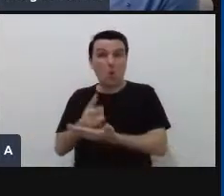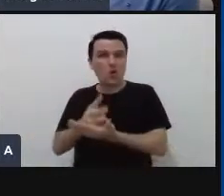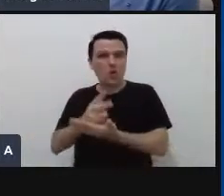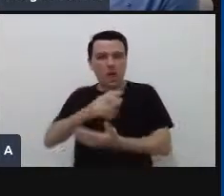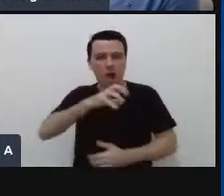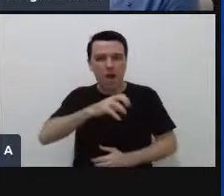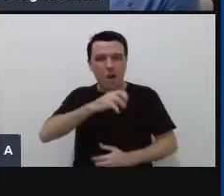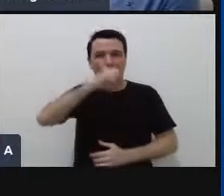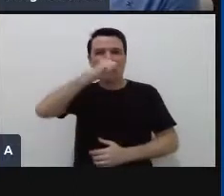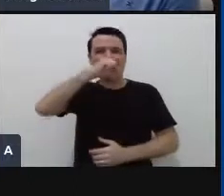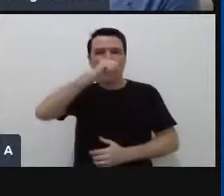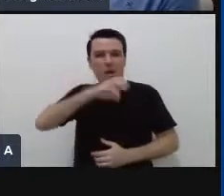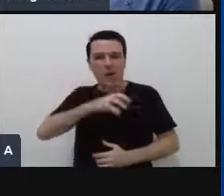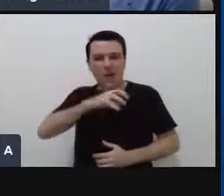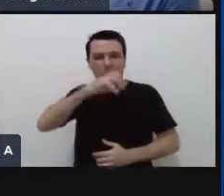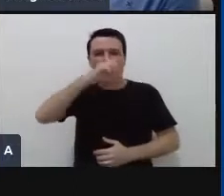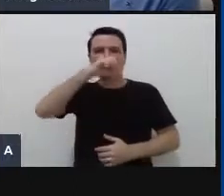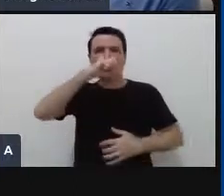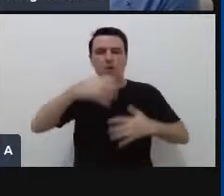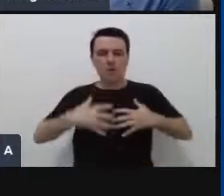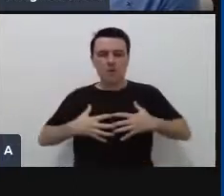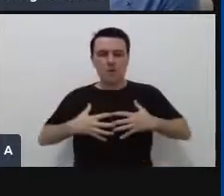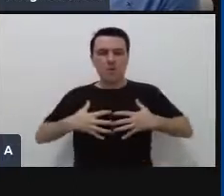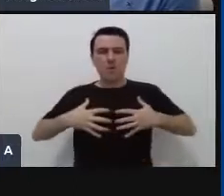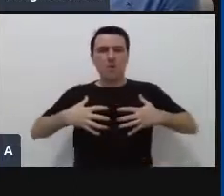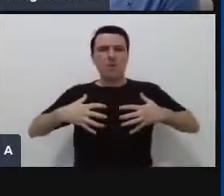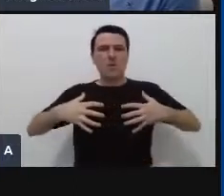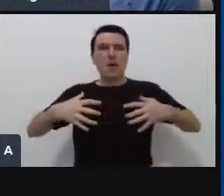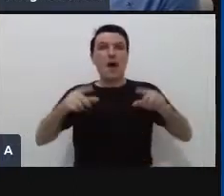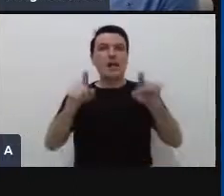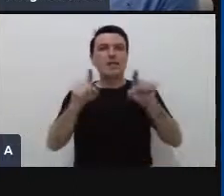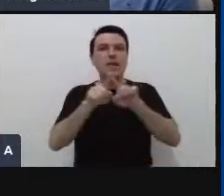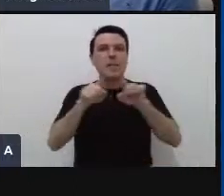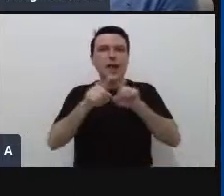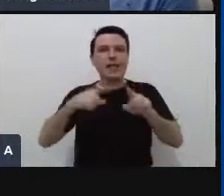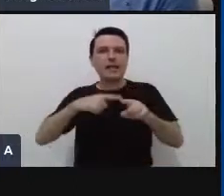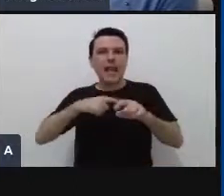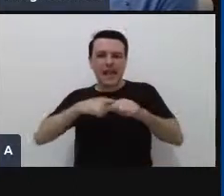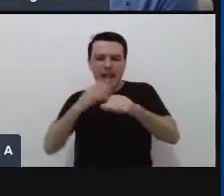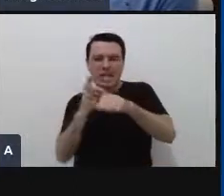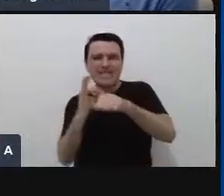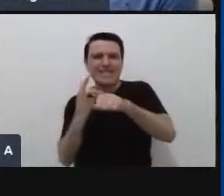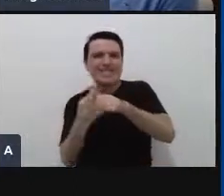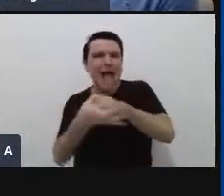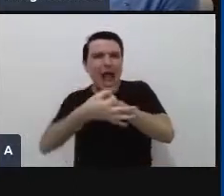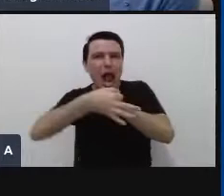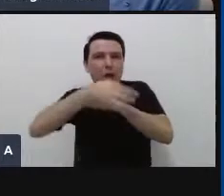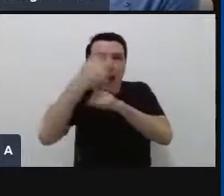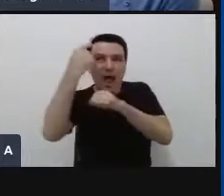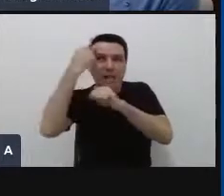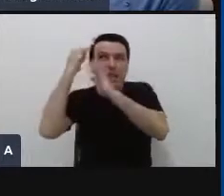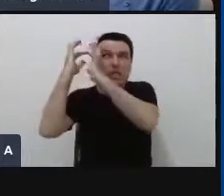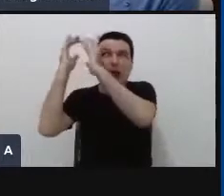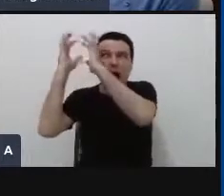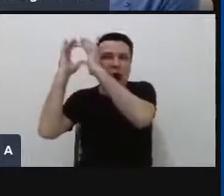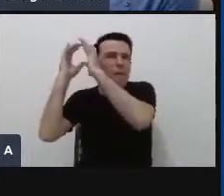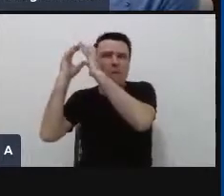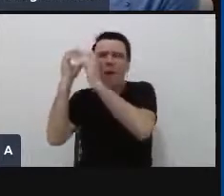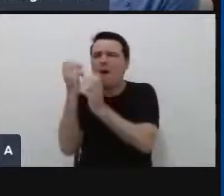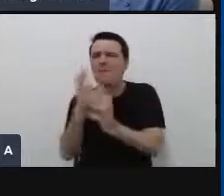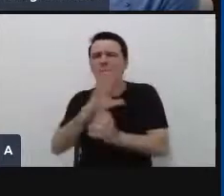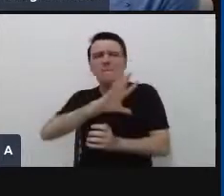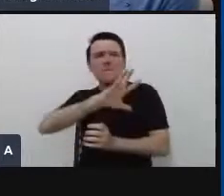nesse pulsar também se conecta com as células do seu cérebro. E cada um dos bilhões de